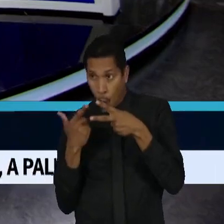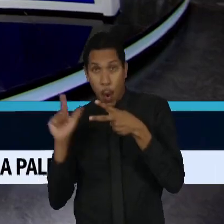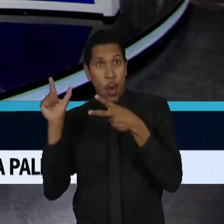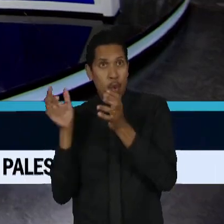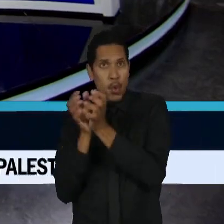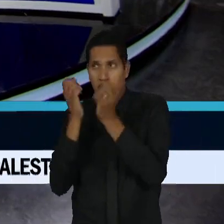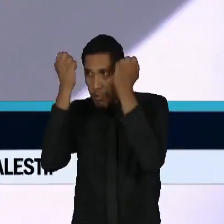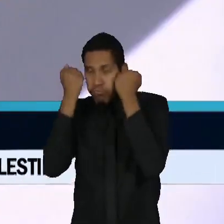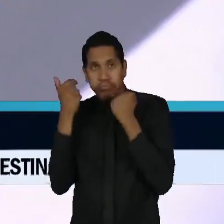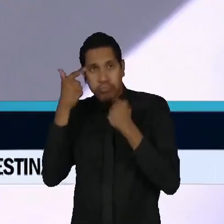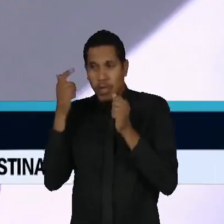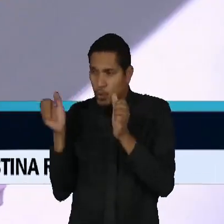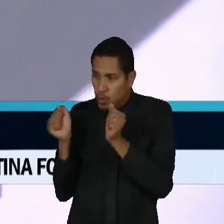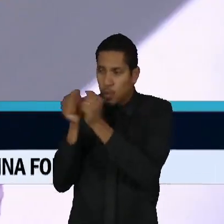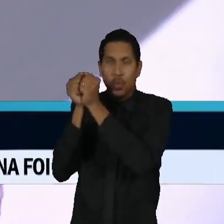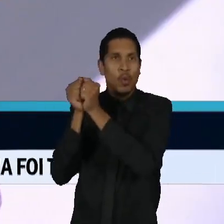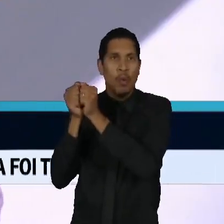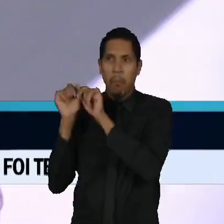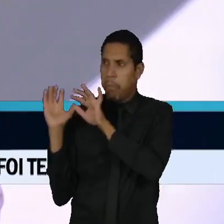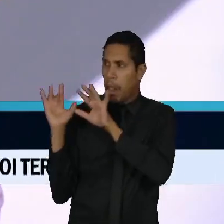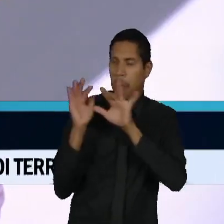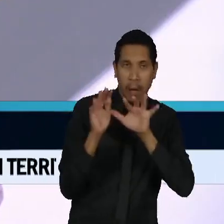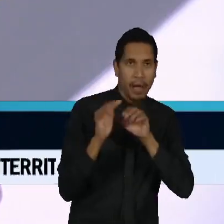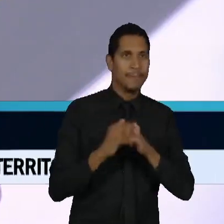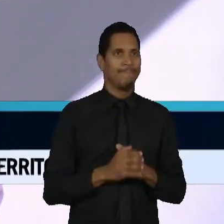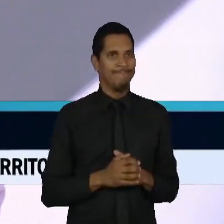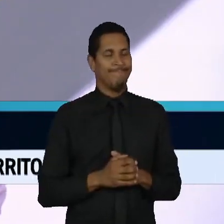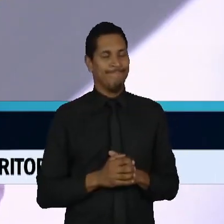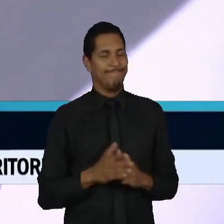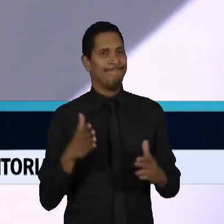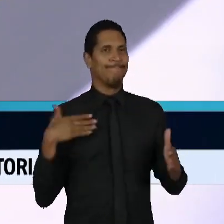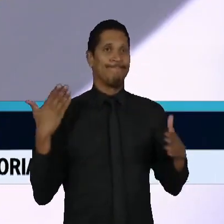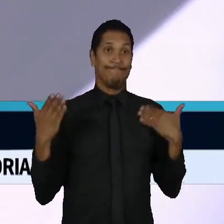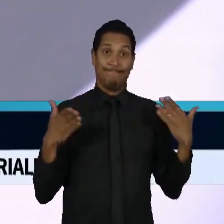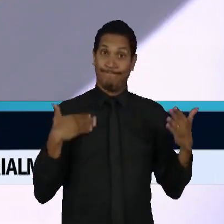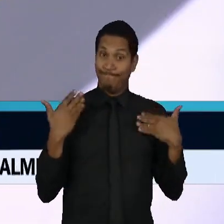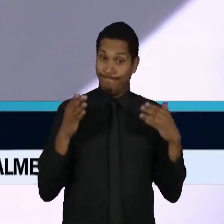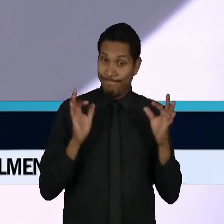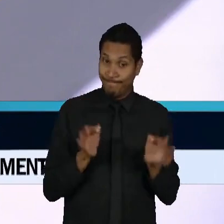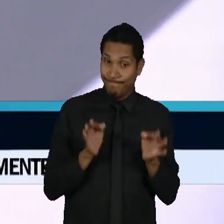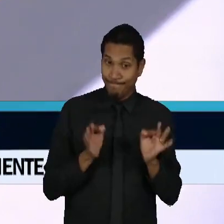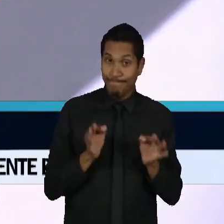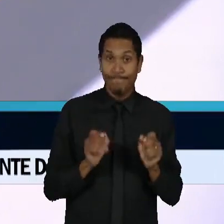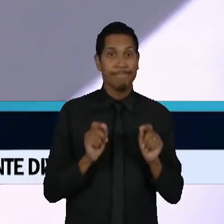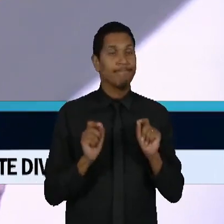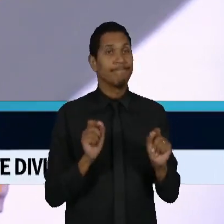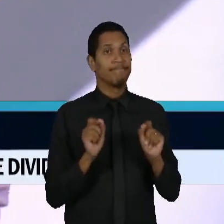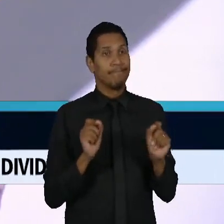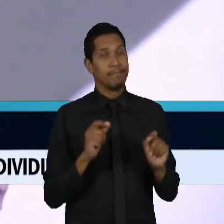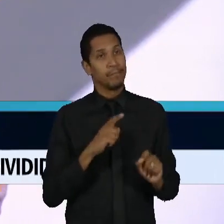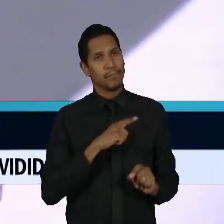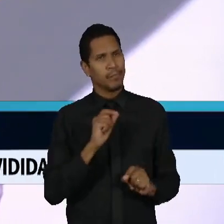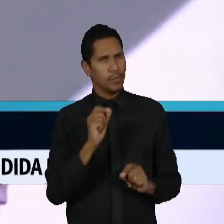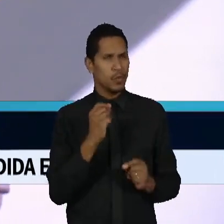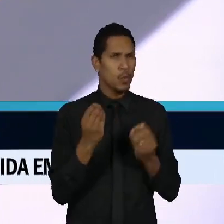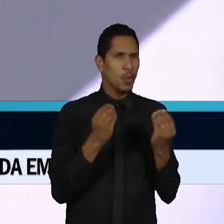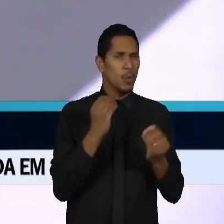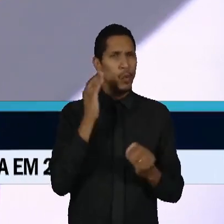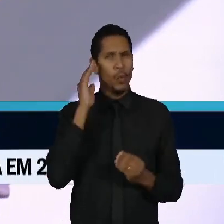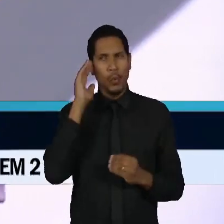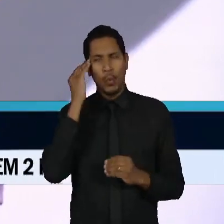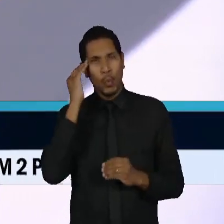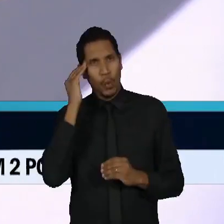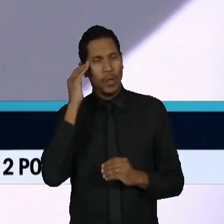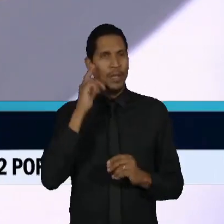nesse conflito? É, esse foi um dos fatores de surpresa, porque havia, sempre se entendeu que o